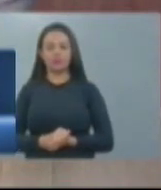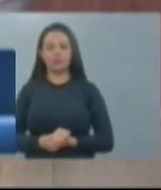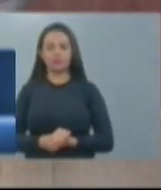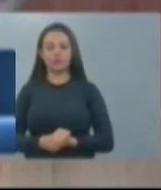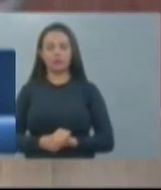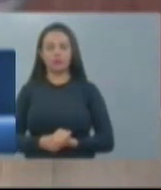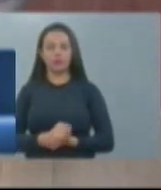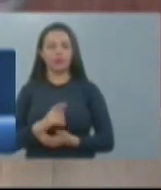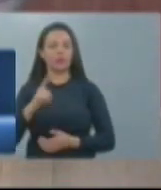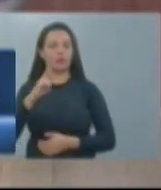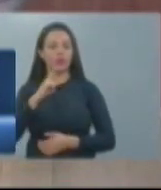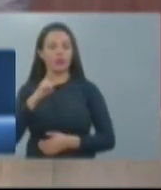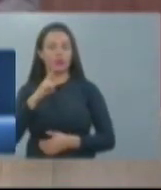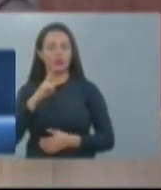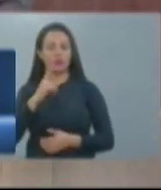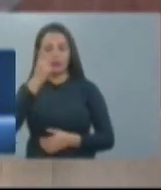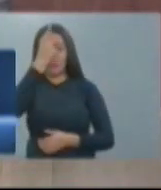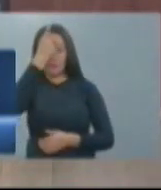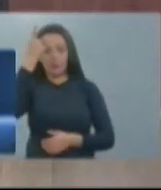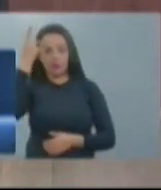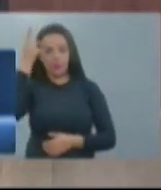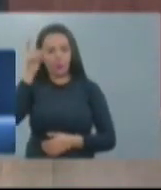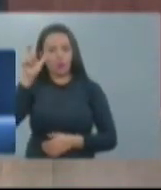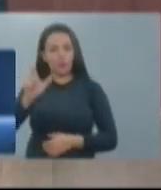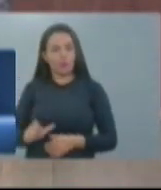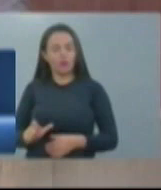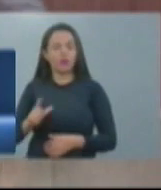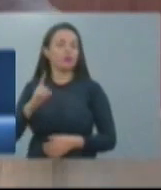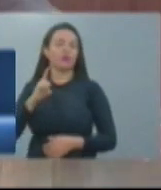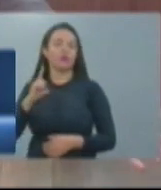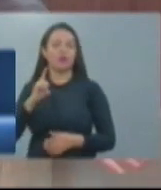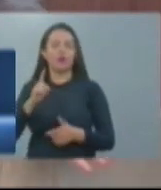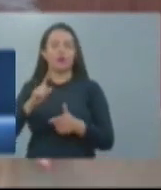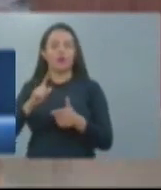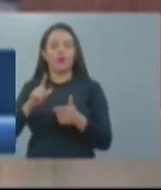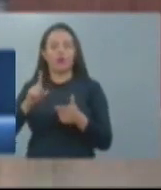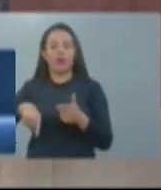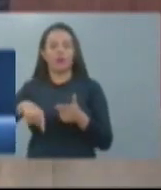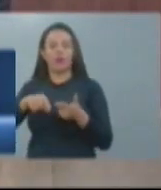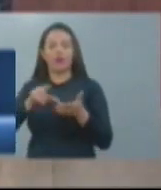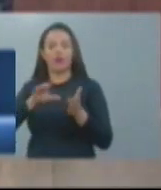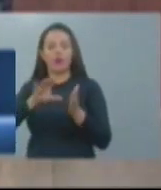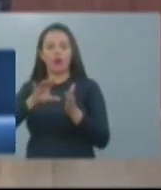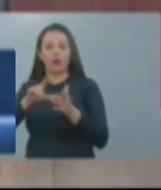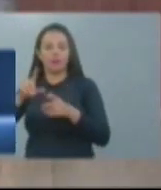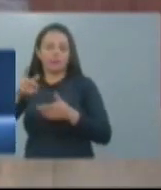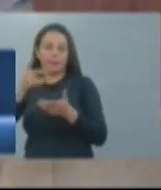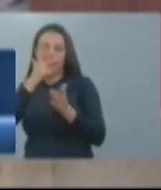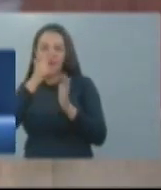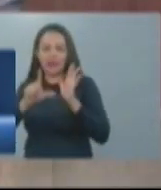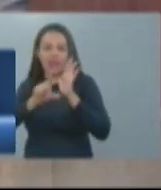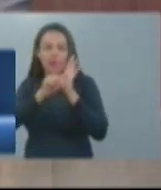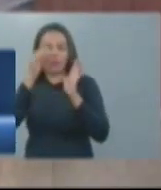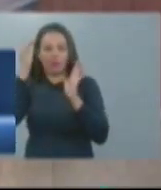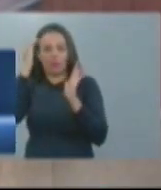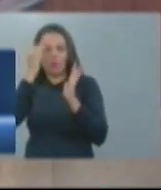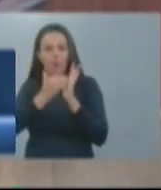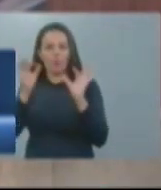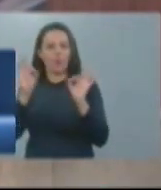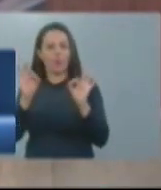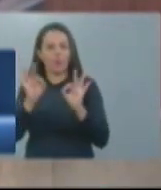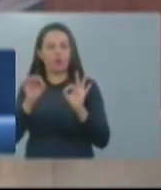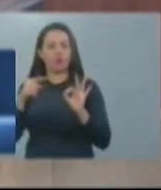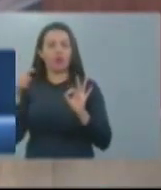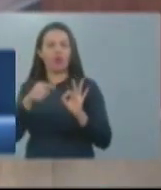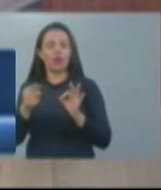delitores, as pessoas que têm cometido os pequenos delitos já no começo da sua vida, que são os jovens, os adolescentes